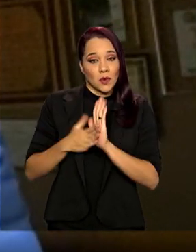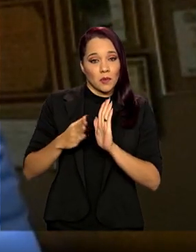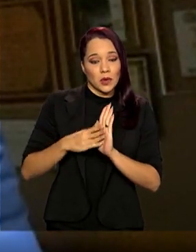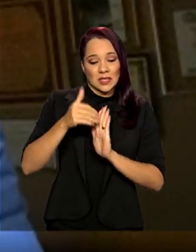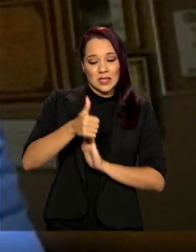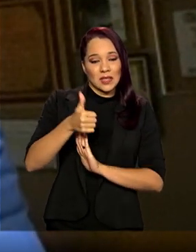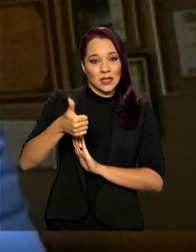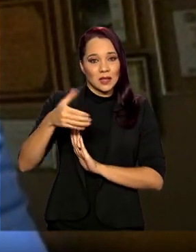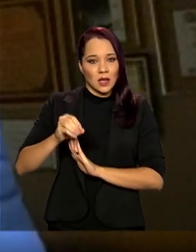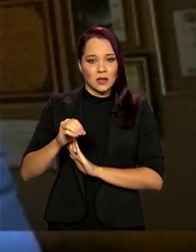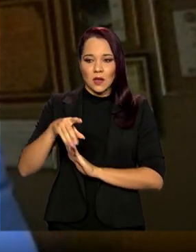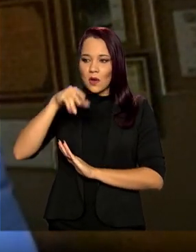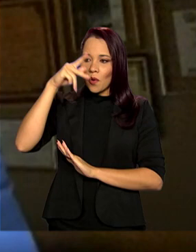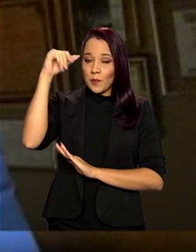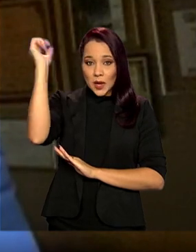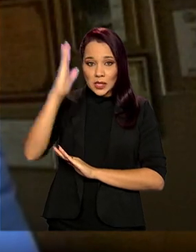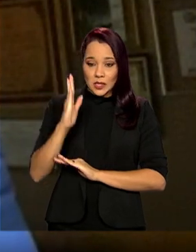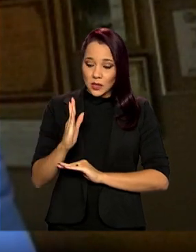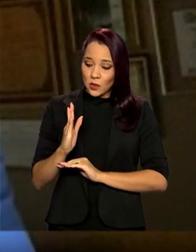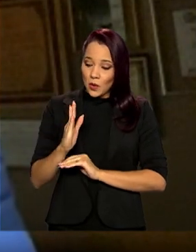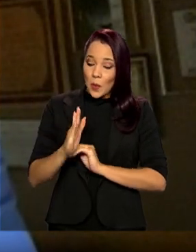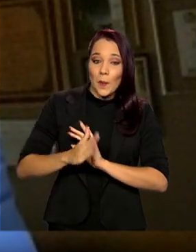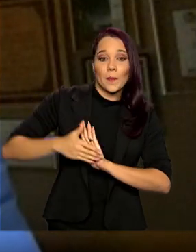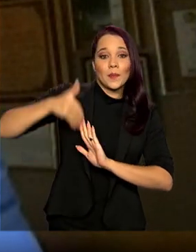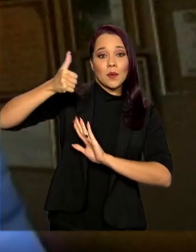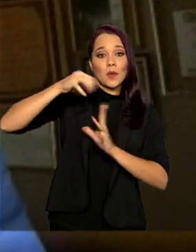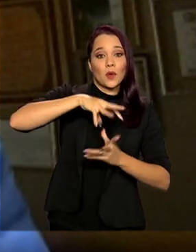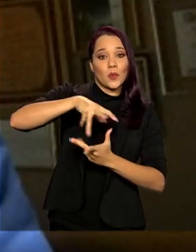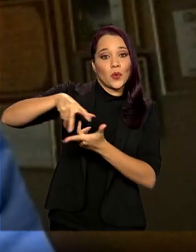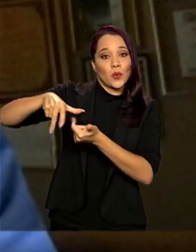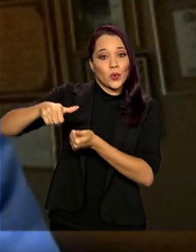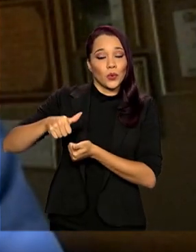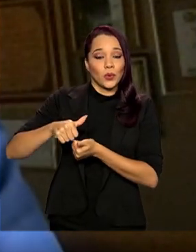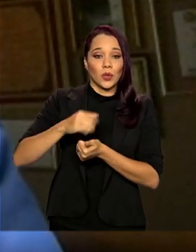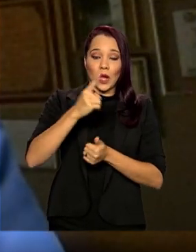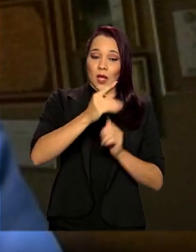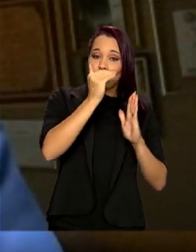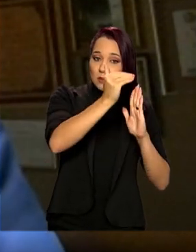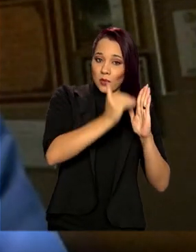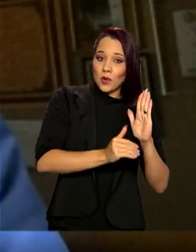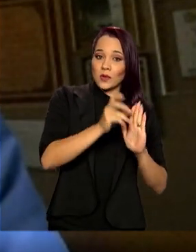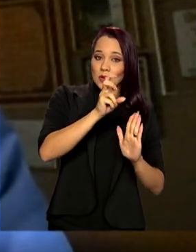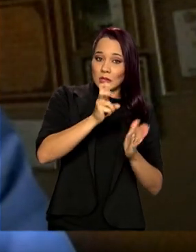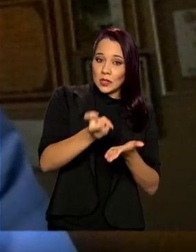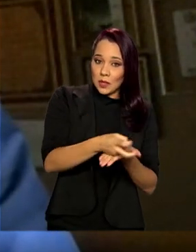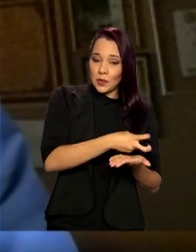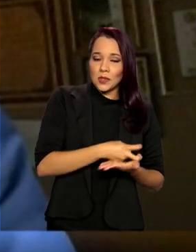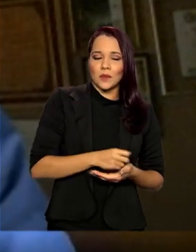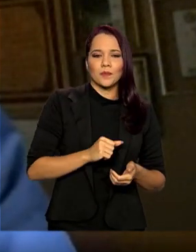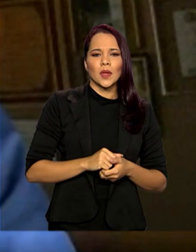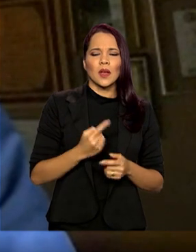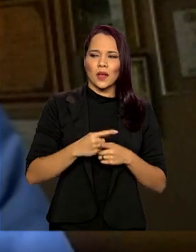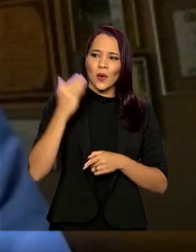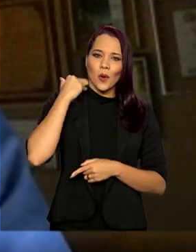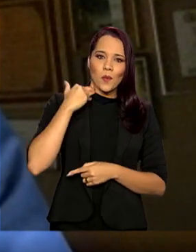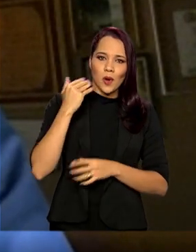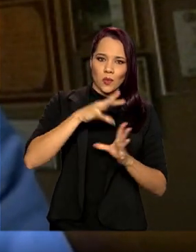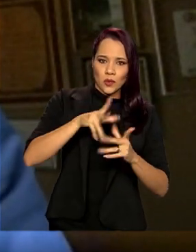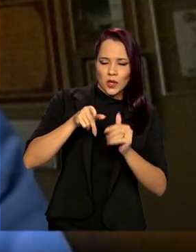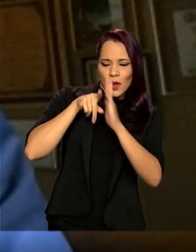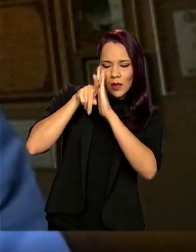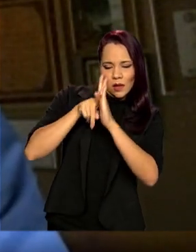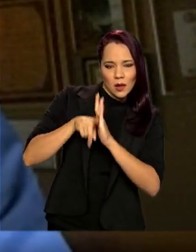Brasil no primeiro mundo em termos de tributação, que é o quesito que o Banco Mundial analisa todos os anos,